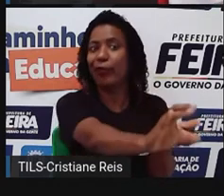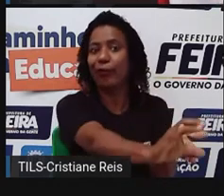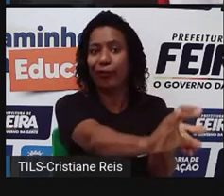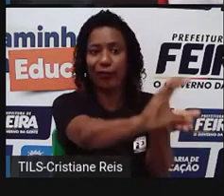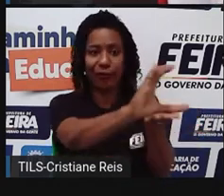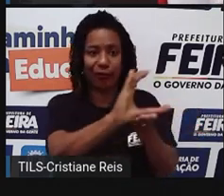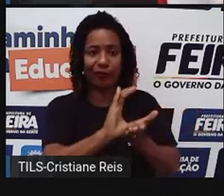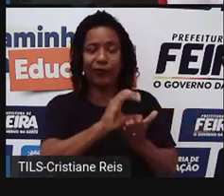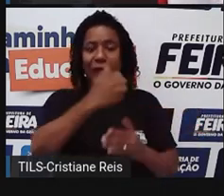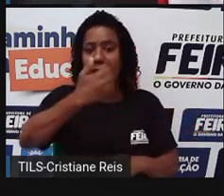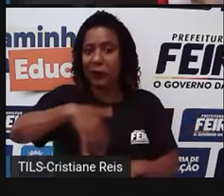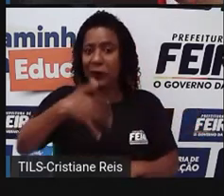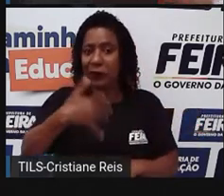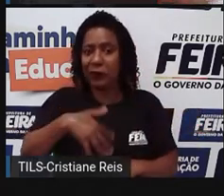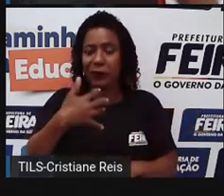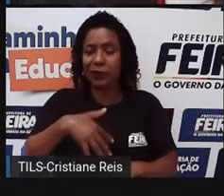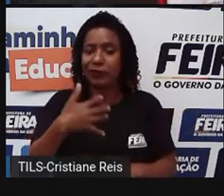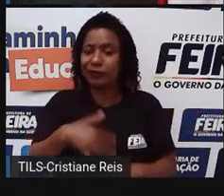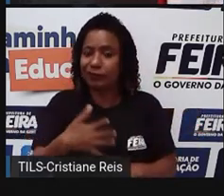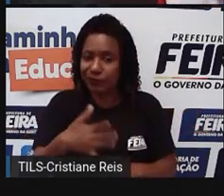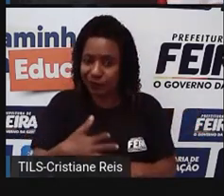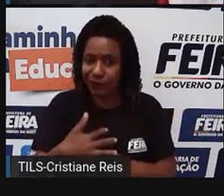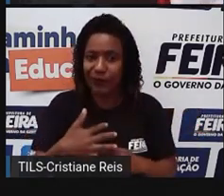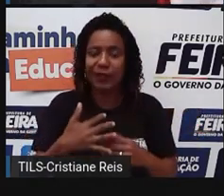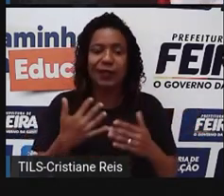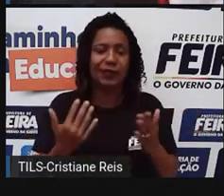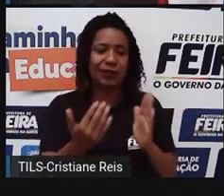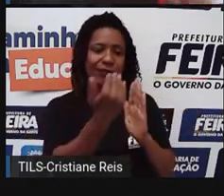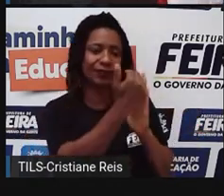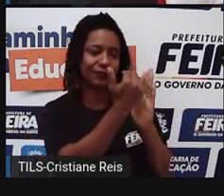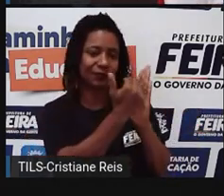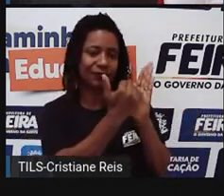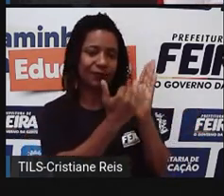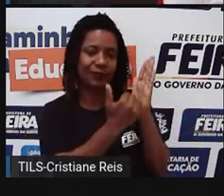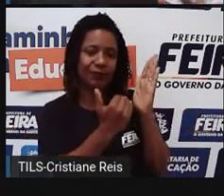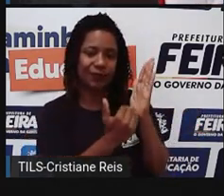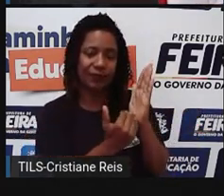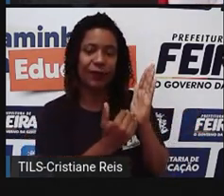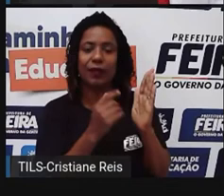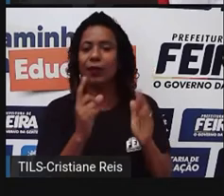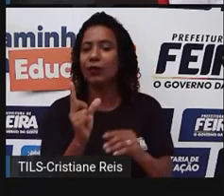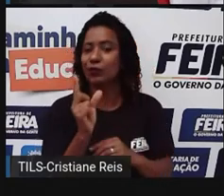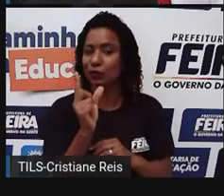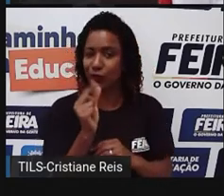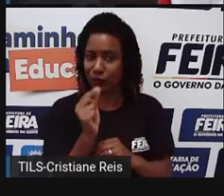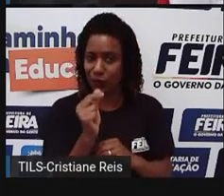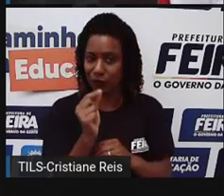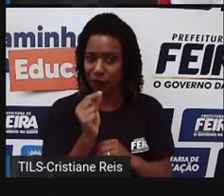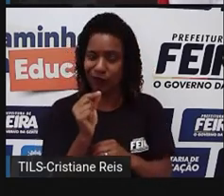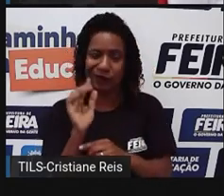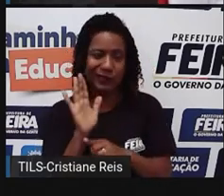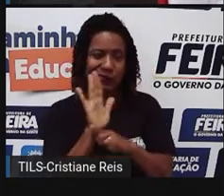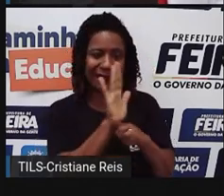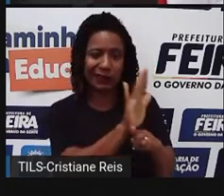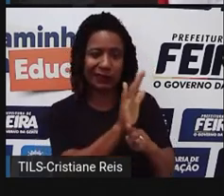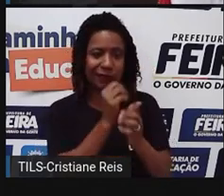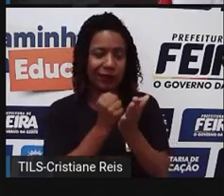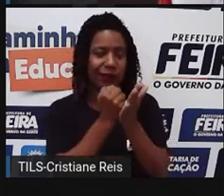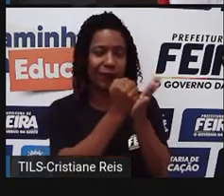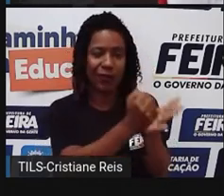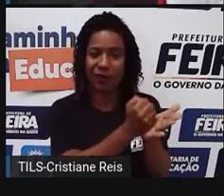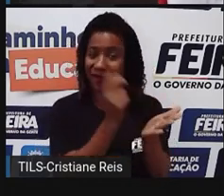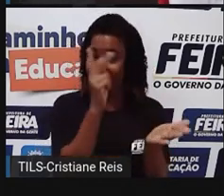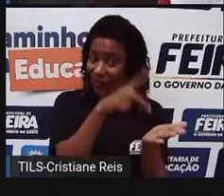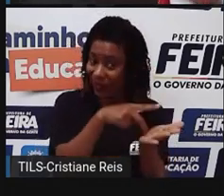E, às vezes, acaba maquiando também, para que pareça que atendeu, e, na realidade, né, só deu uma maquiadazinha ali para